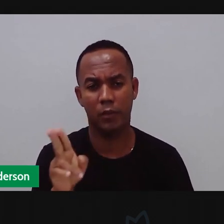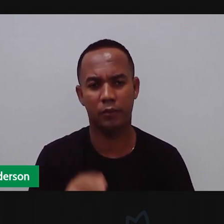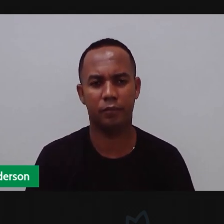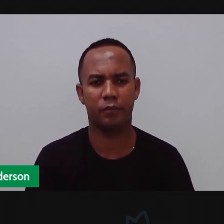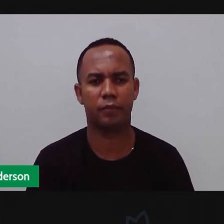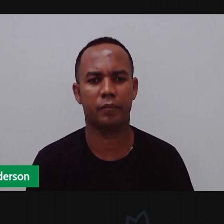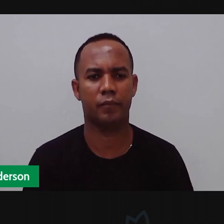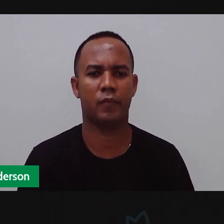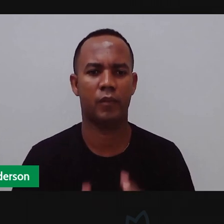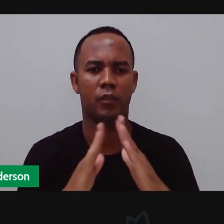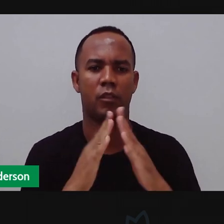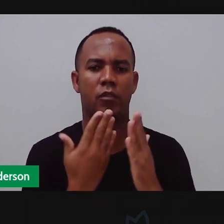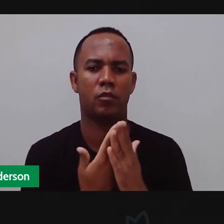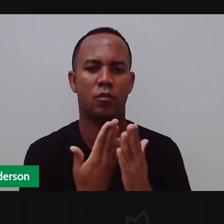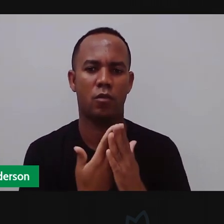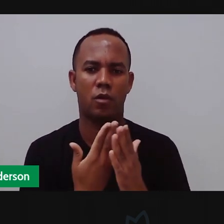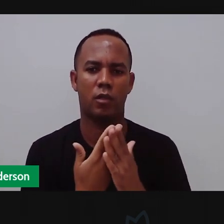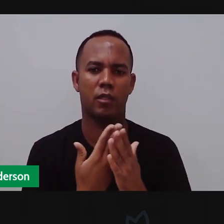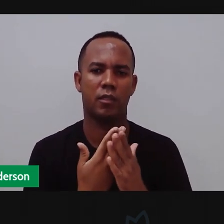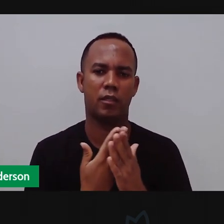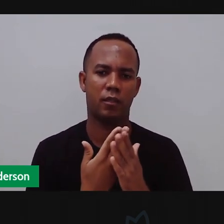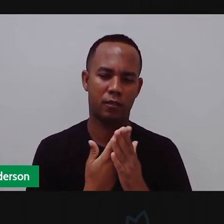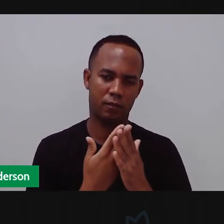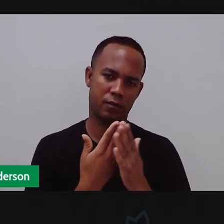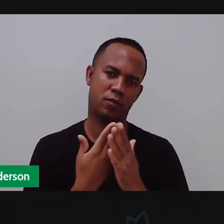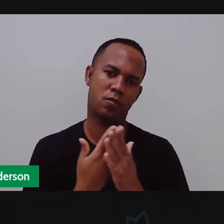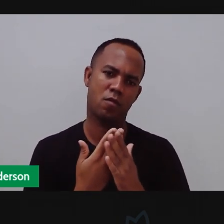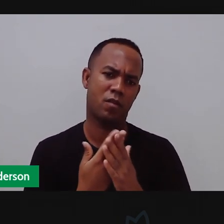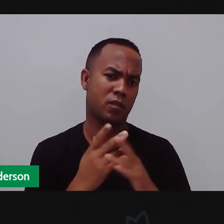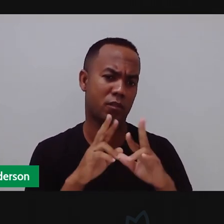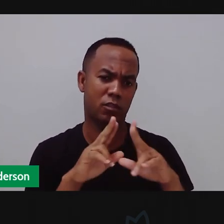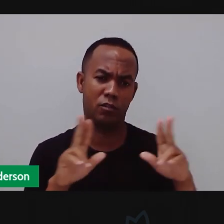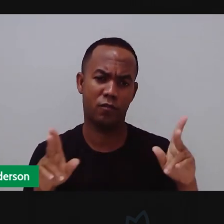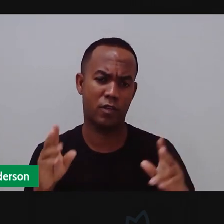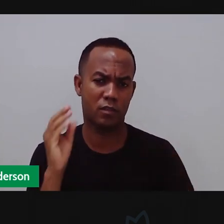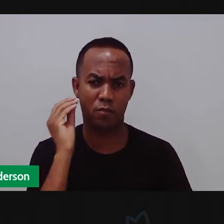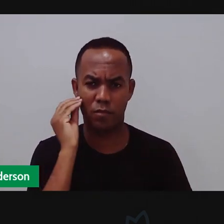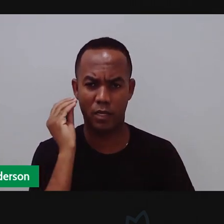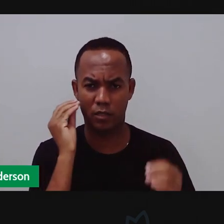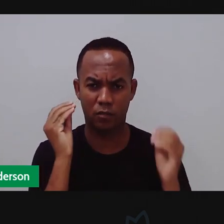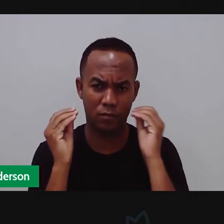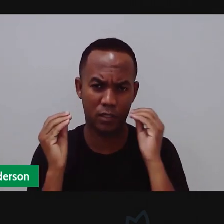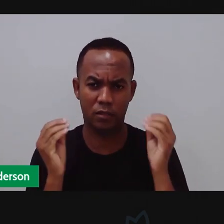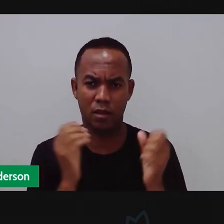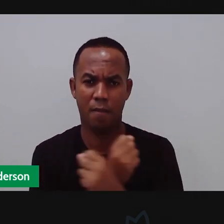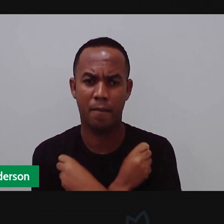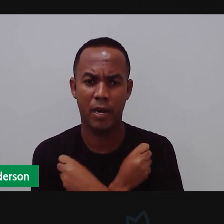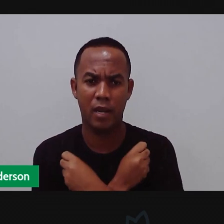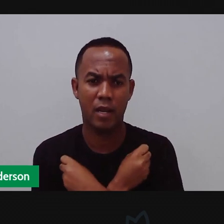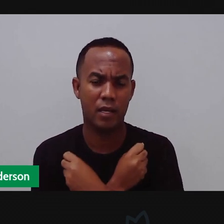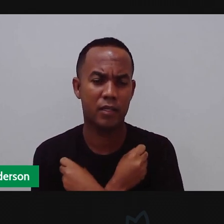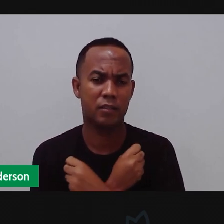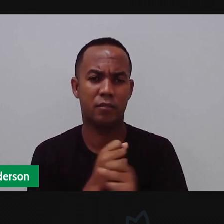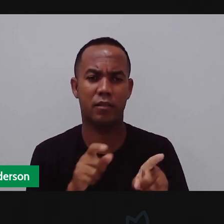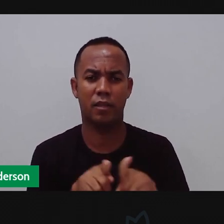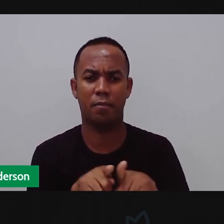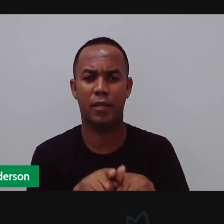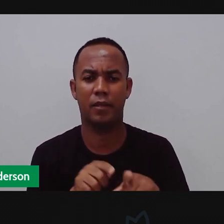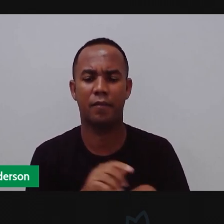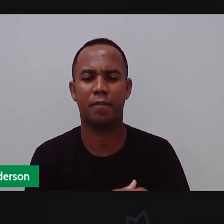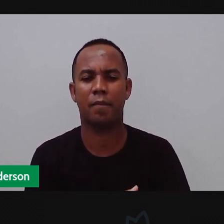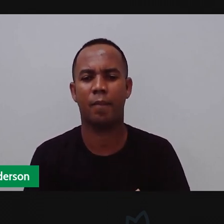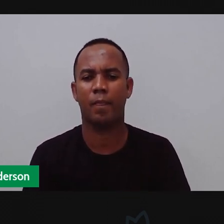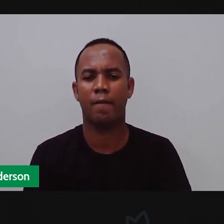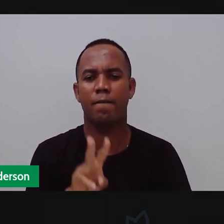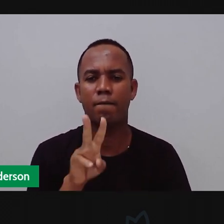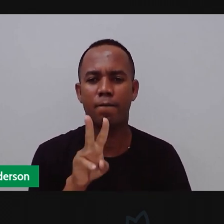Regina Vital um beijo para a escola Regina Vital né um beijo aí para Vitor Gameplay que conversa para